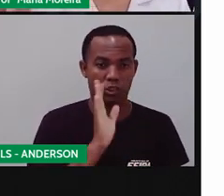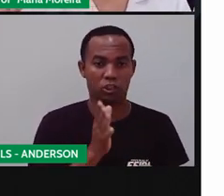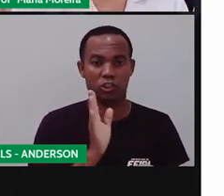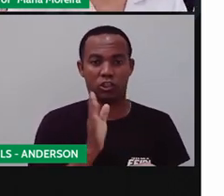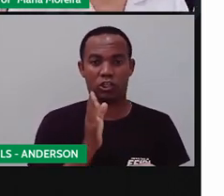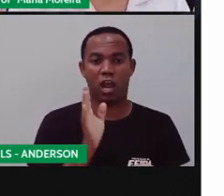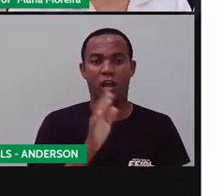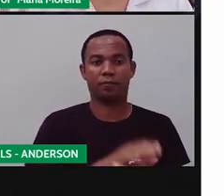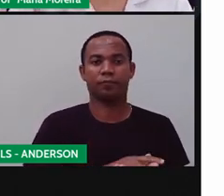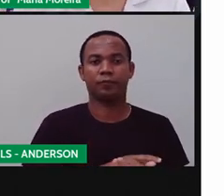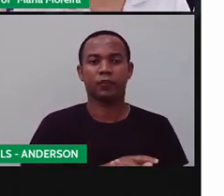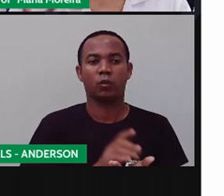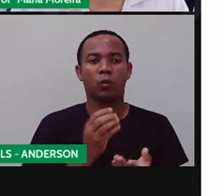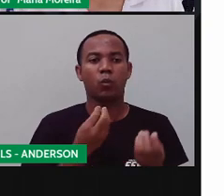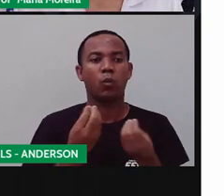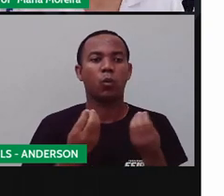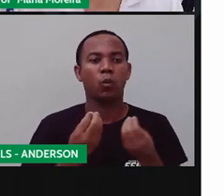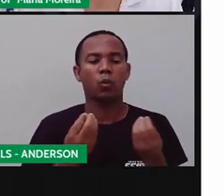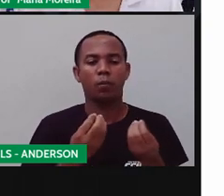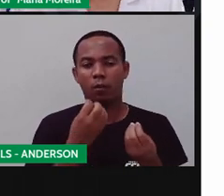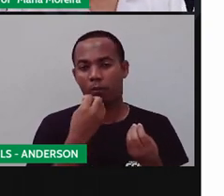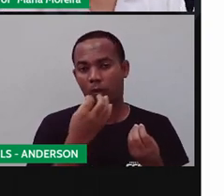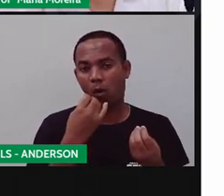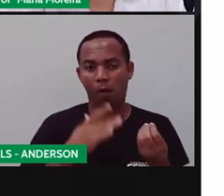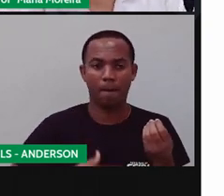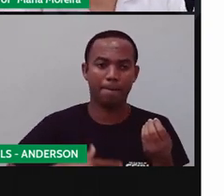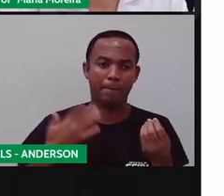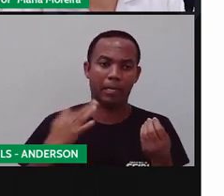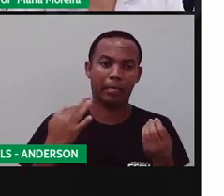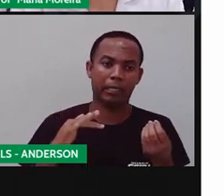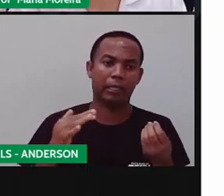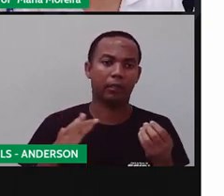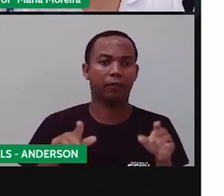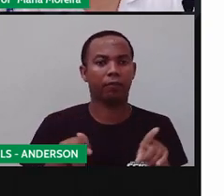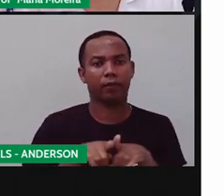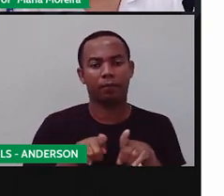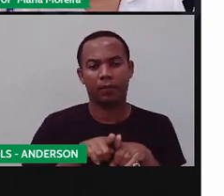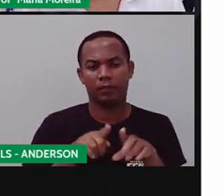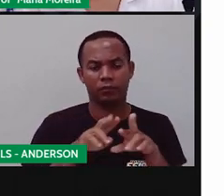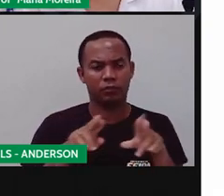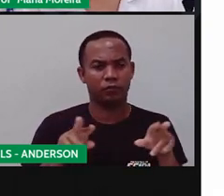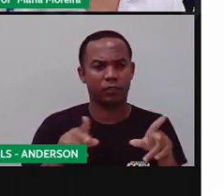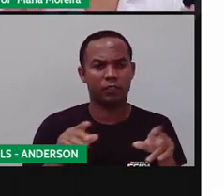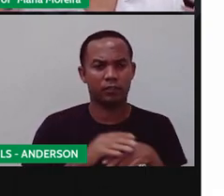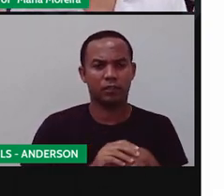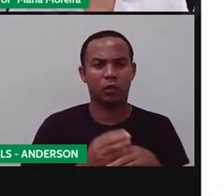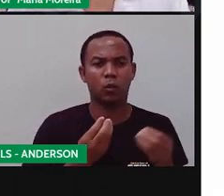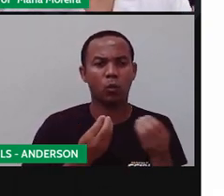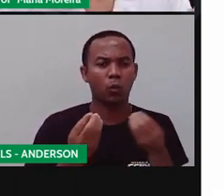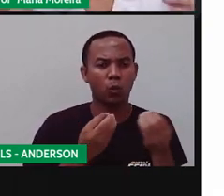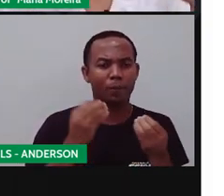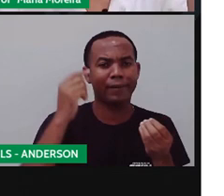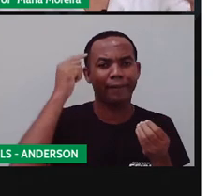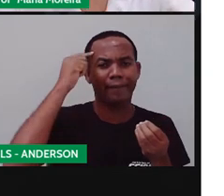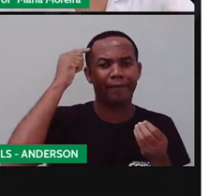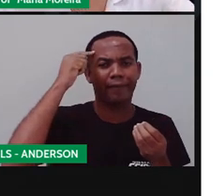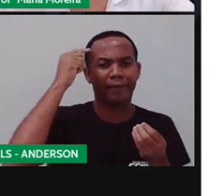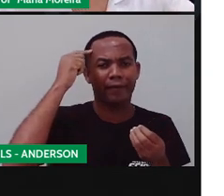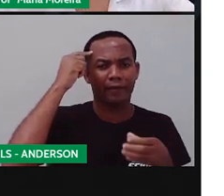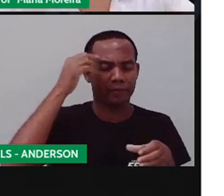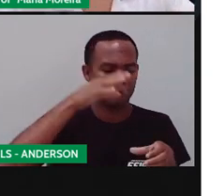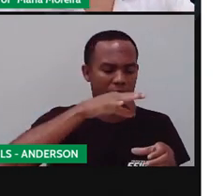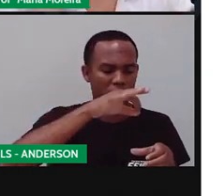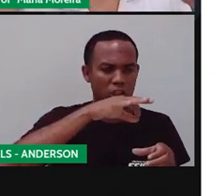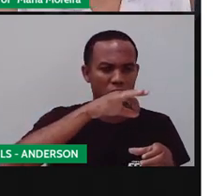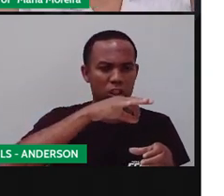tomo, noz moscada, já tomei, é bom pra digestão. Essa medicina popular, essa ideia de que chá disso